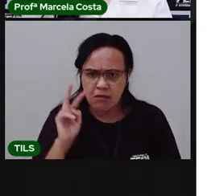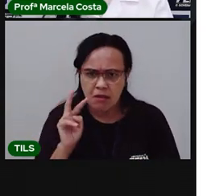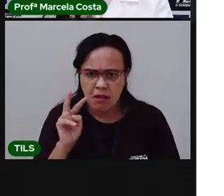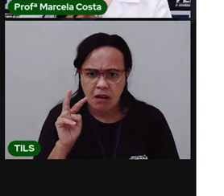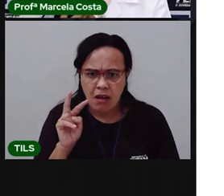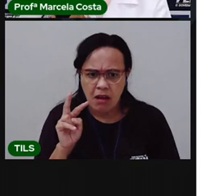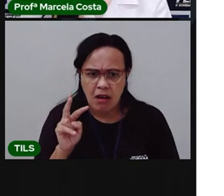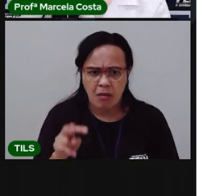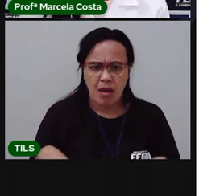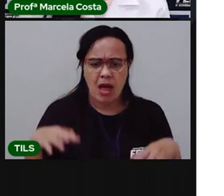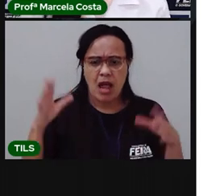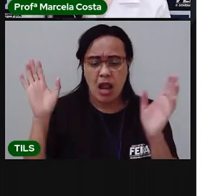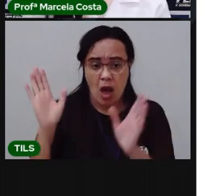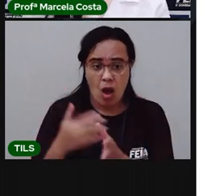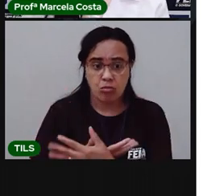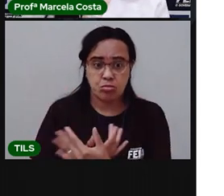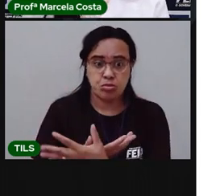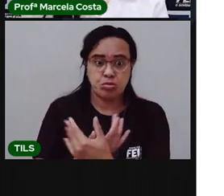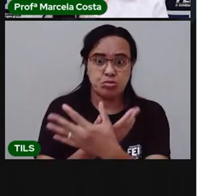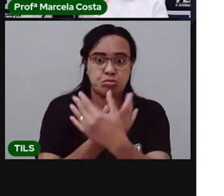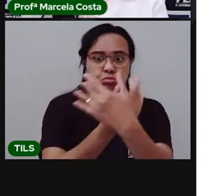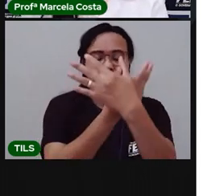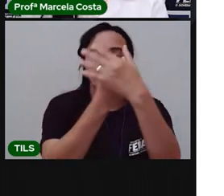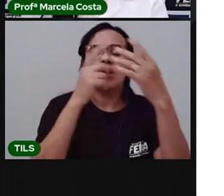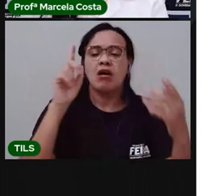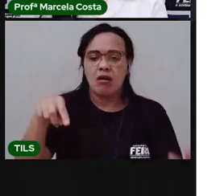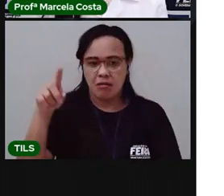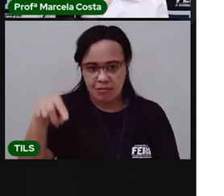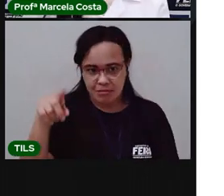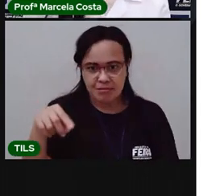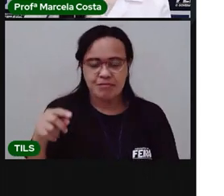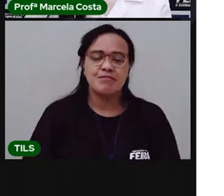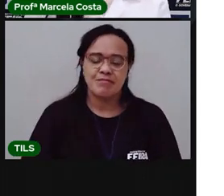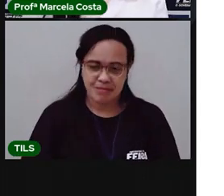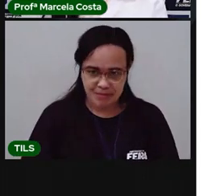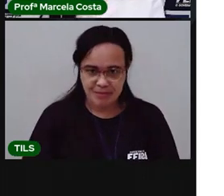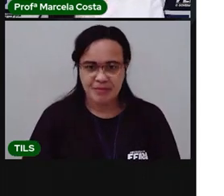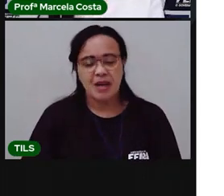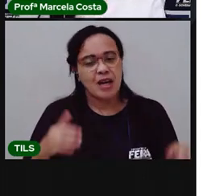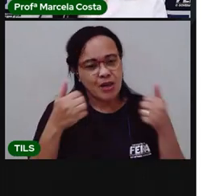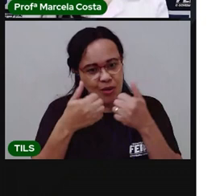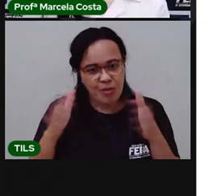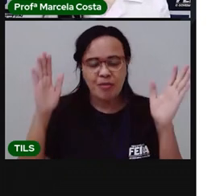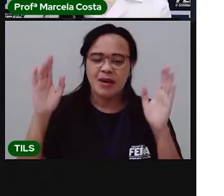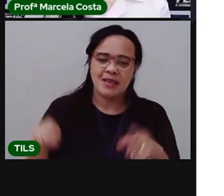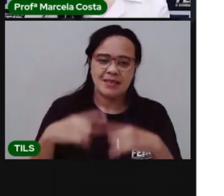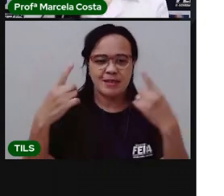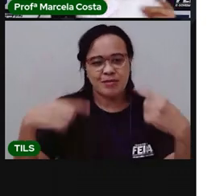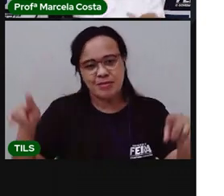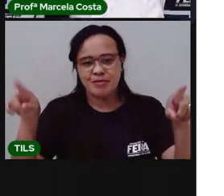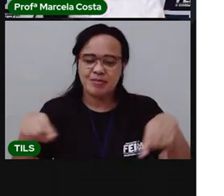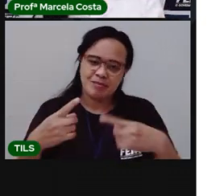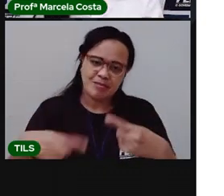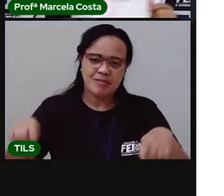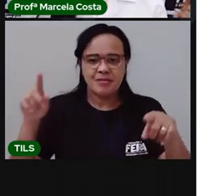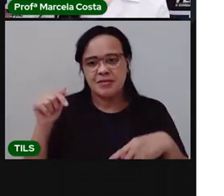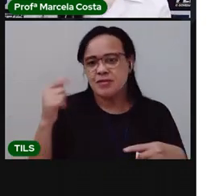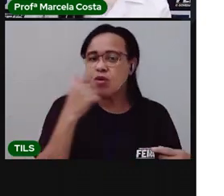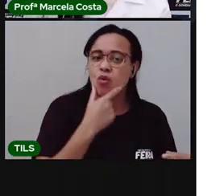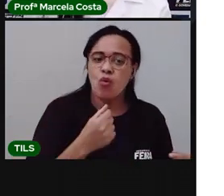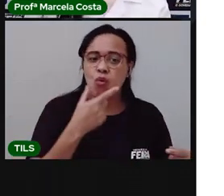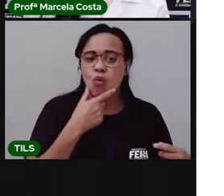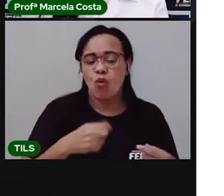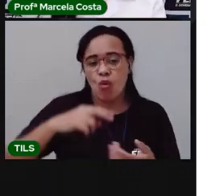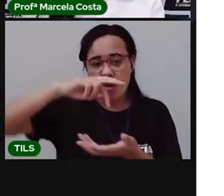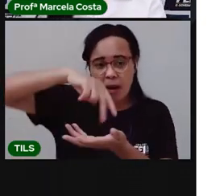Ela bateu asas e saiu voando, não foi? E aí começa a contar. Seu Joaquim, diriquim, da